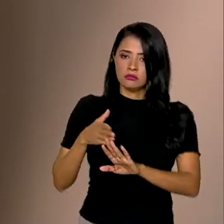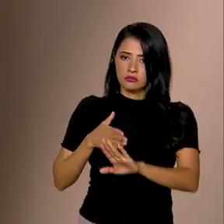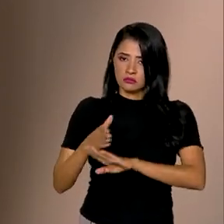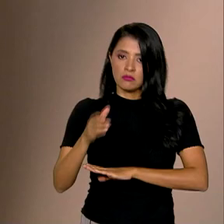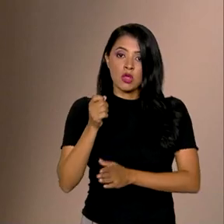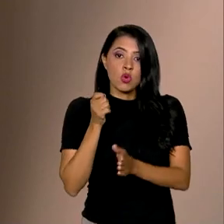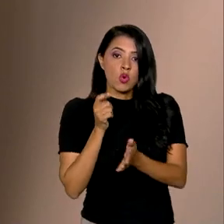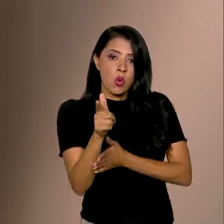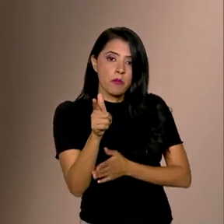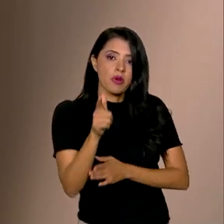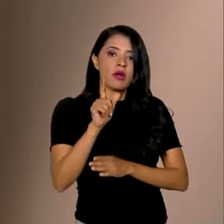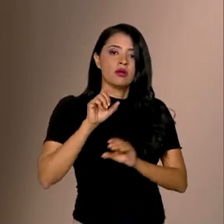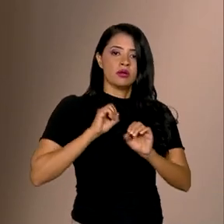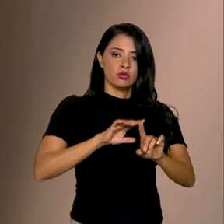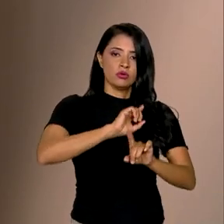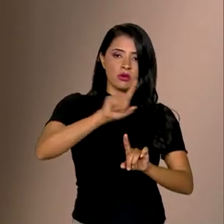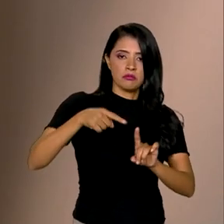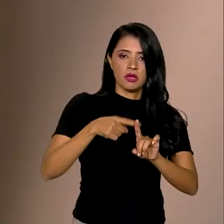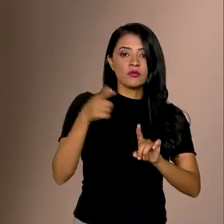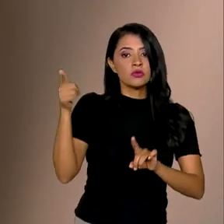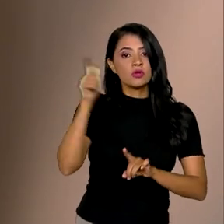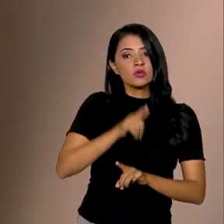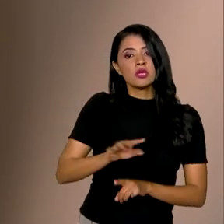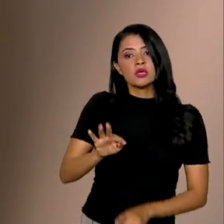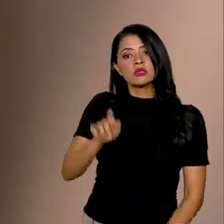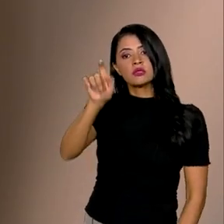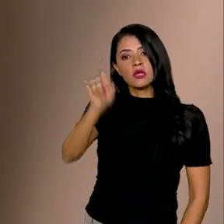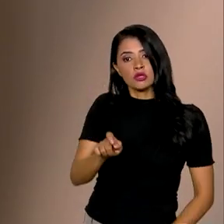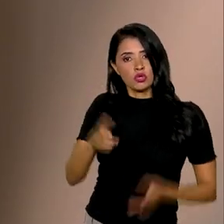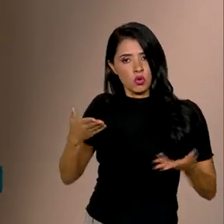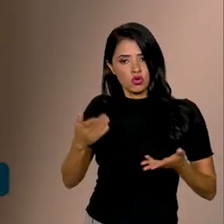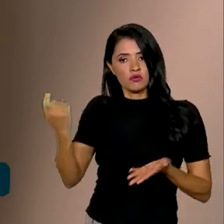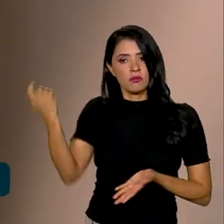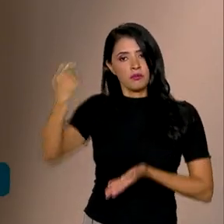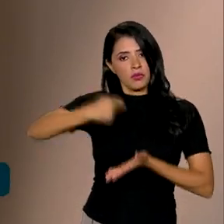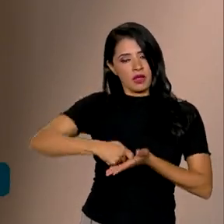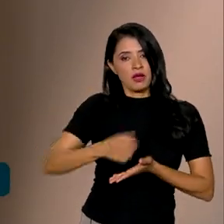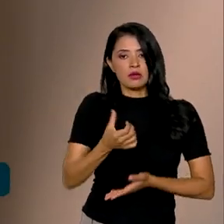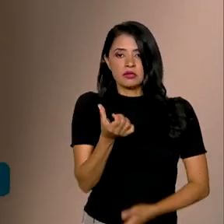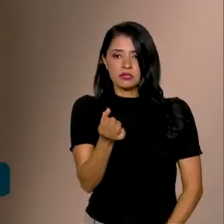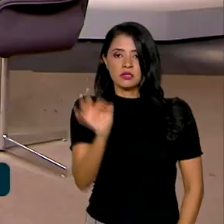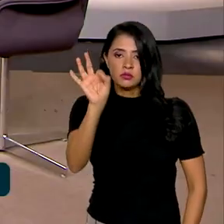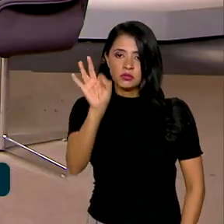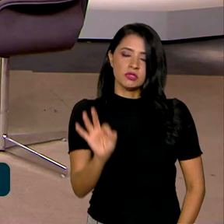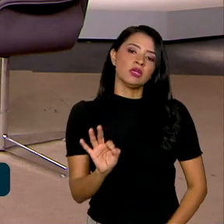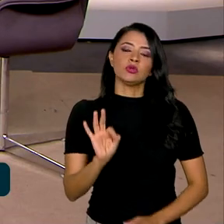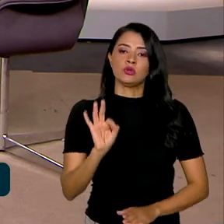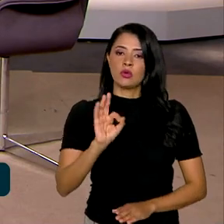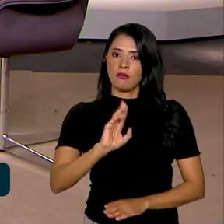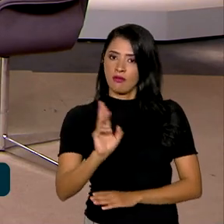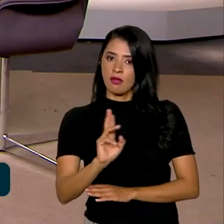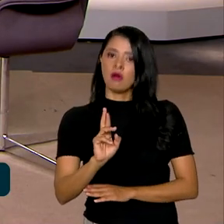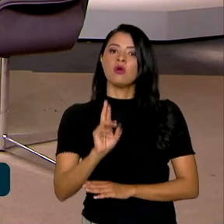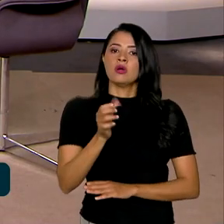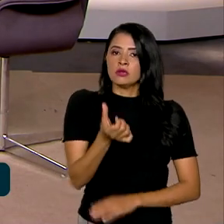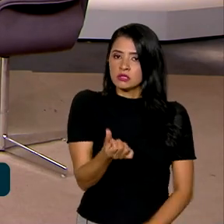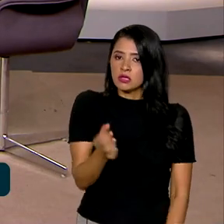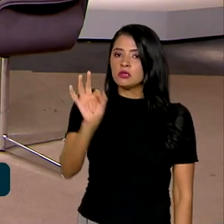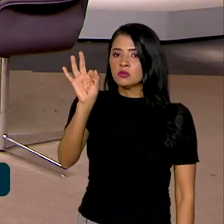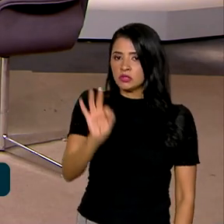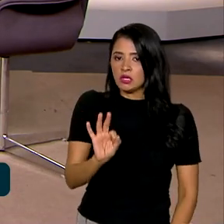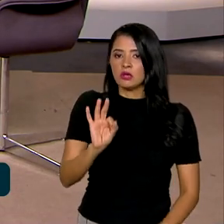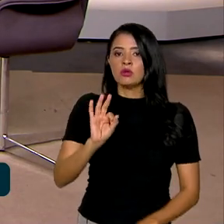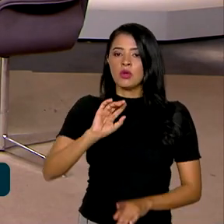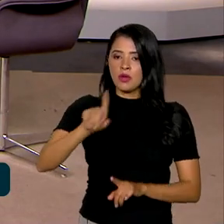comprar o Educa Mais, você ganha uma taxa... Hoje, se você entrar lá, vai te pagar uma taxa de 6% real, ou seja, 6% mais